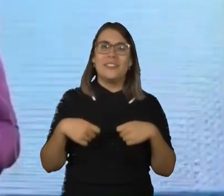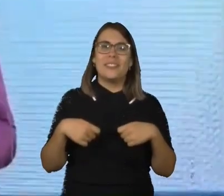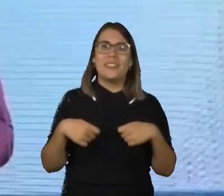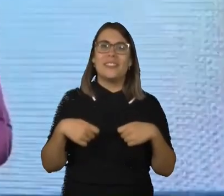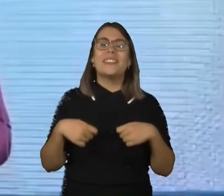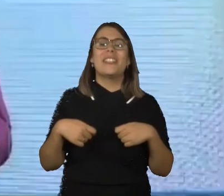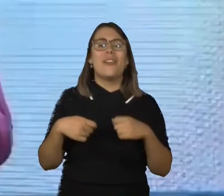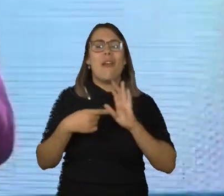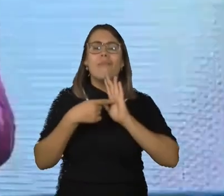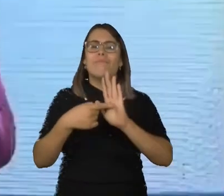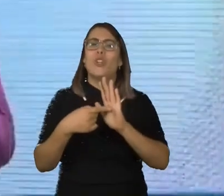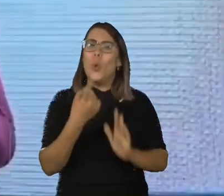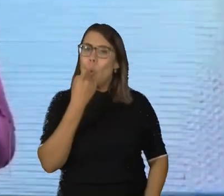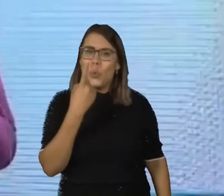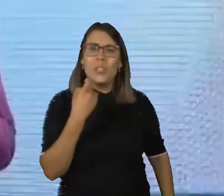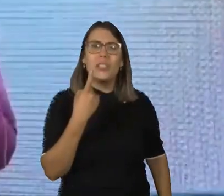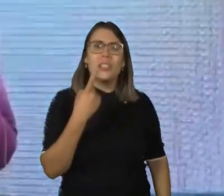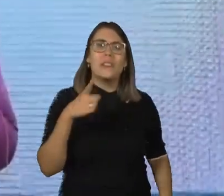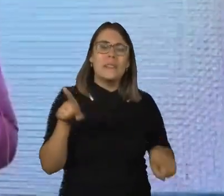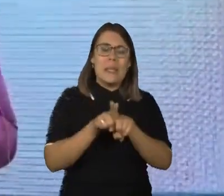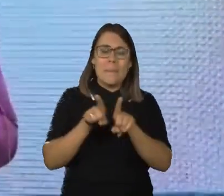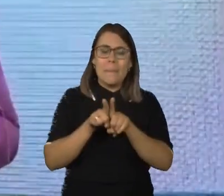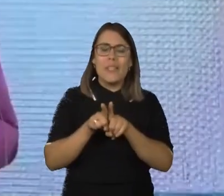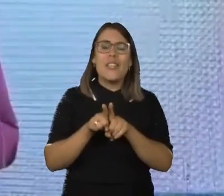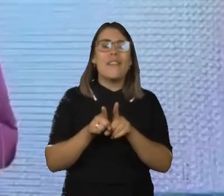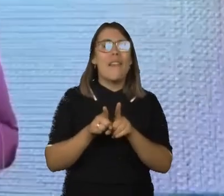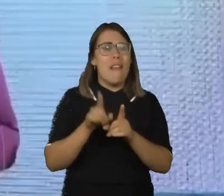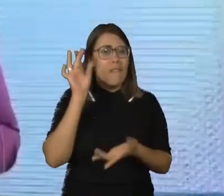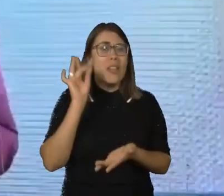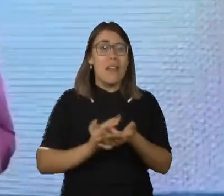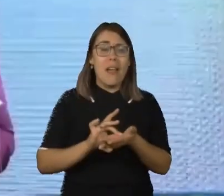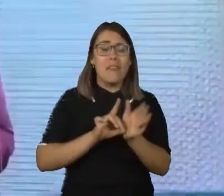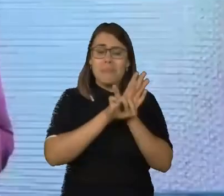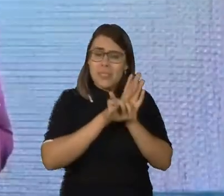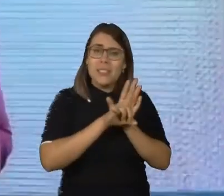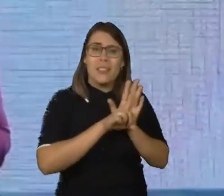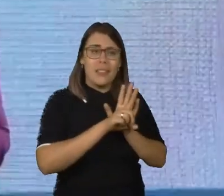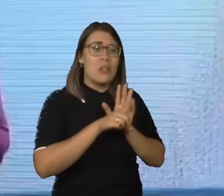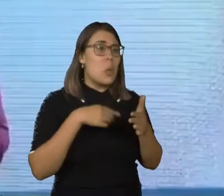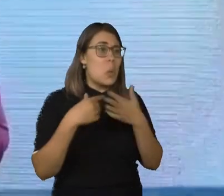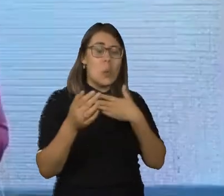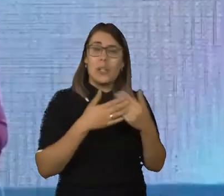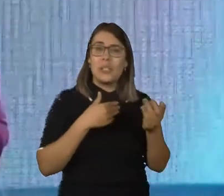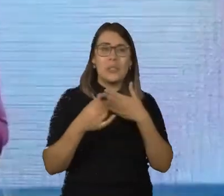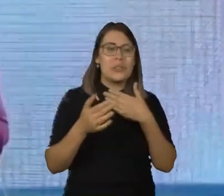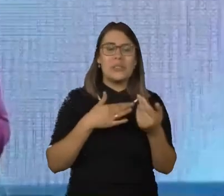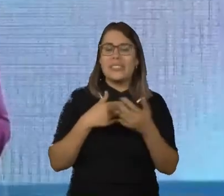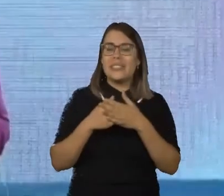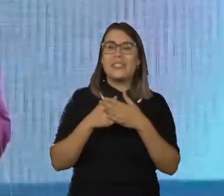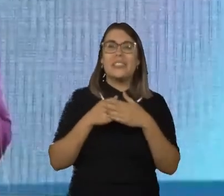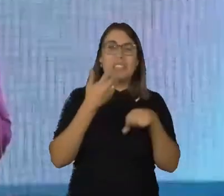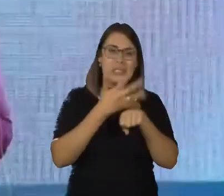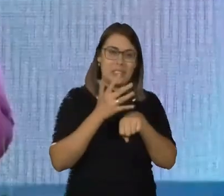uma metodologia única, validada e que você pode, lendo ele, fazer qualquer uma das dinâmicas